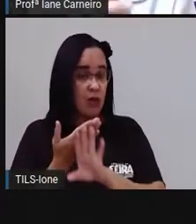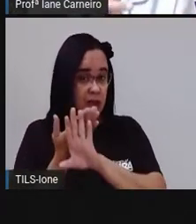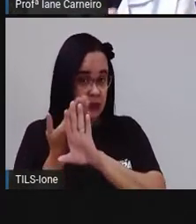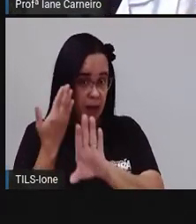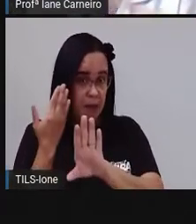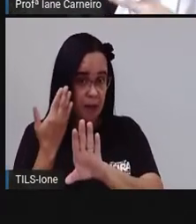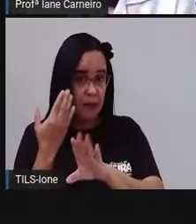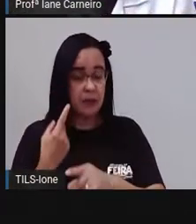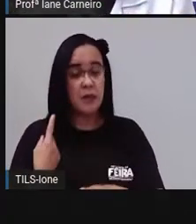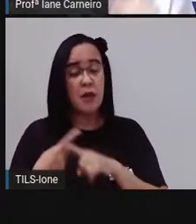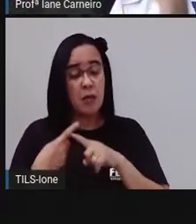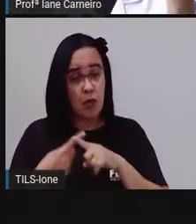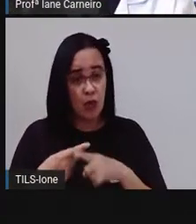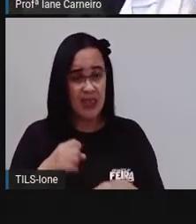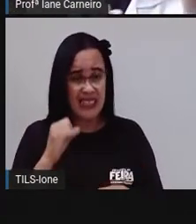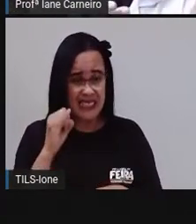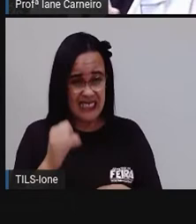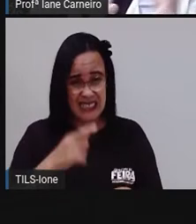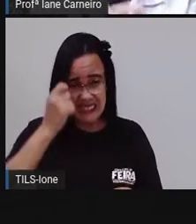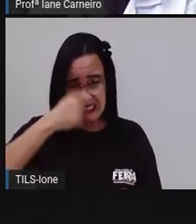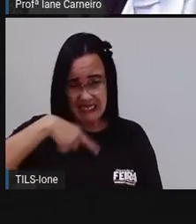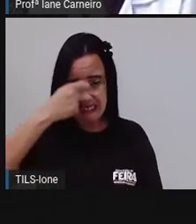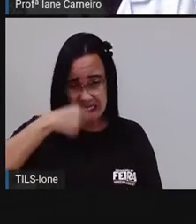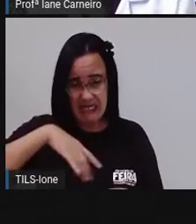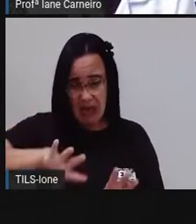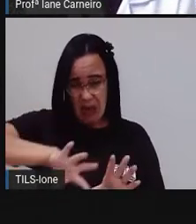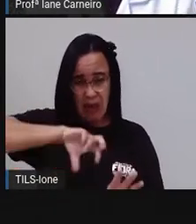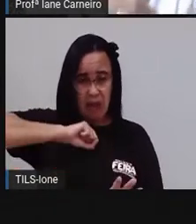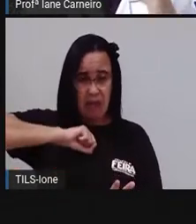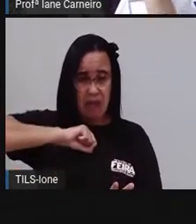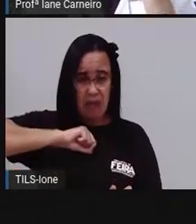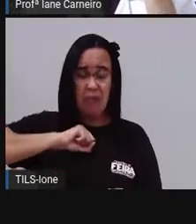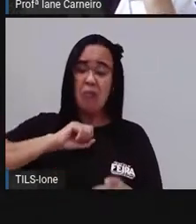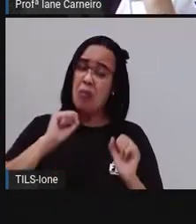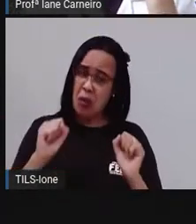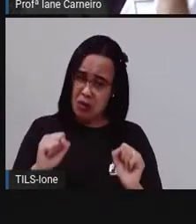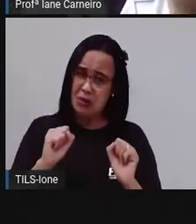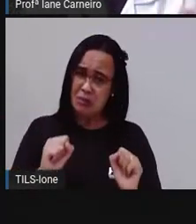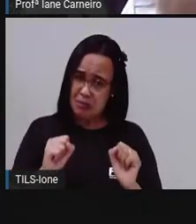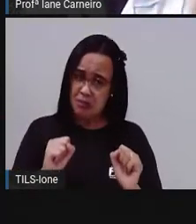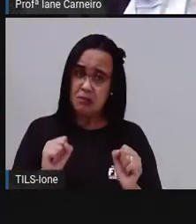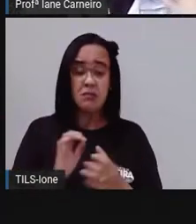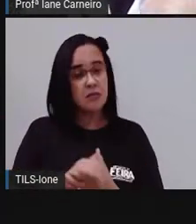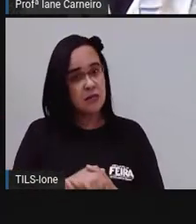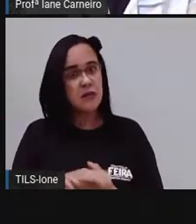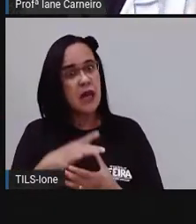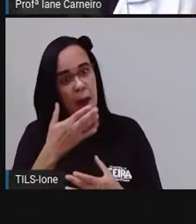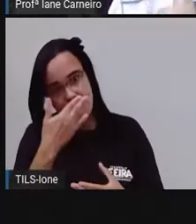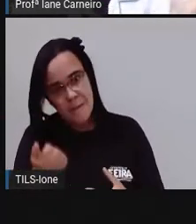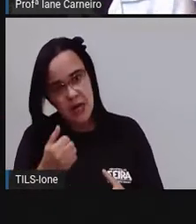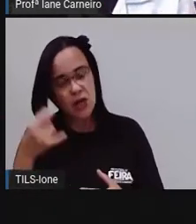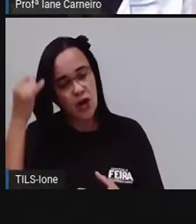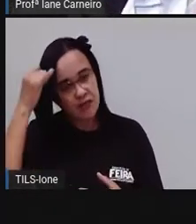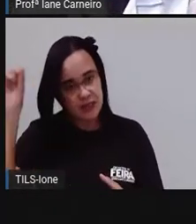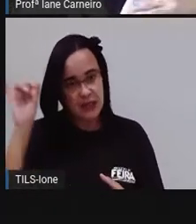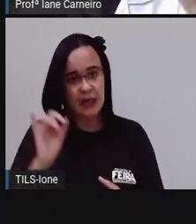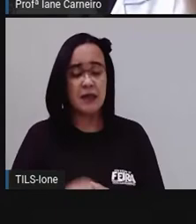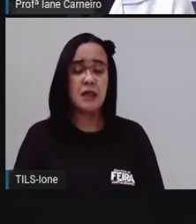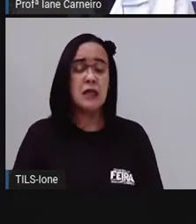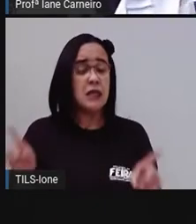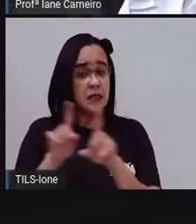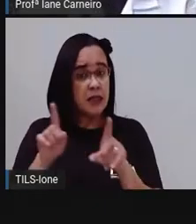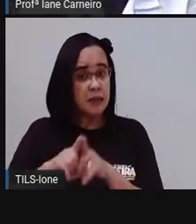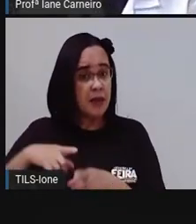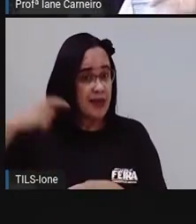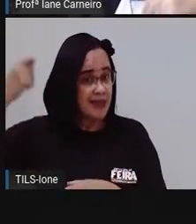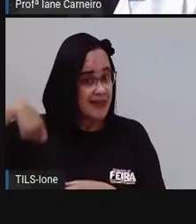transmitir a gripe para o dono da outra escova. Tá certo? A escova de cabelo também. O ideal é que não se